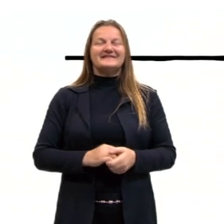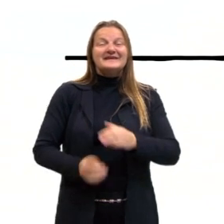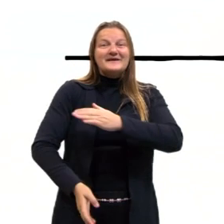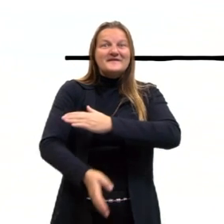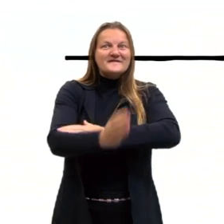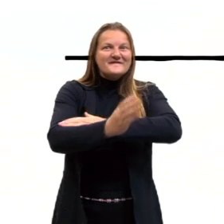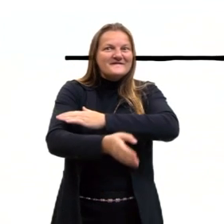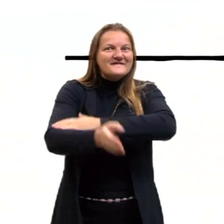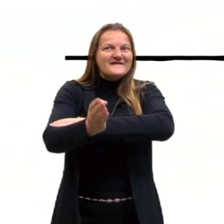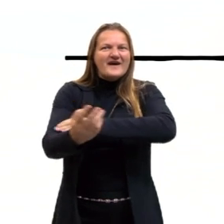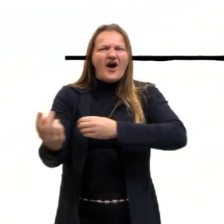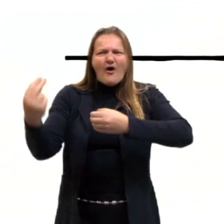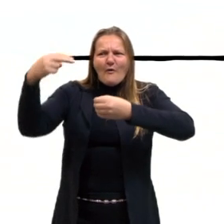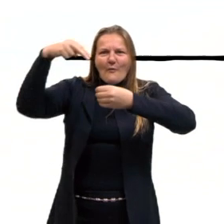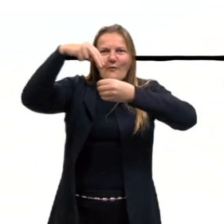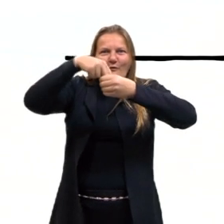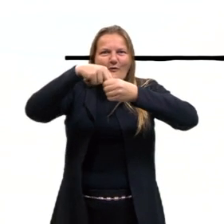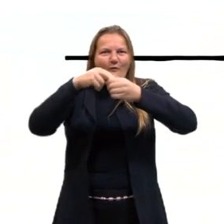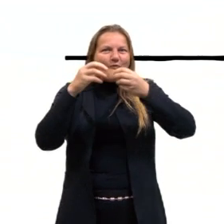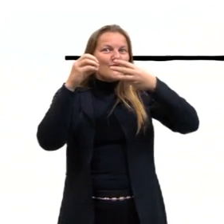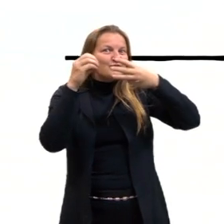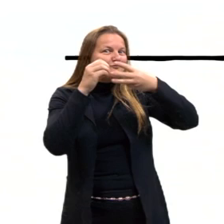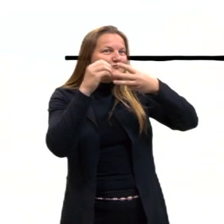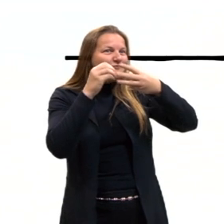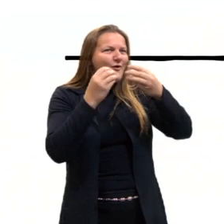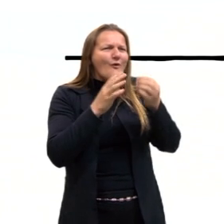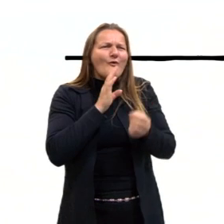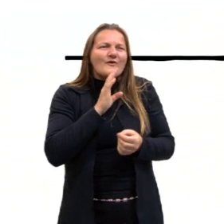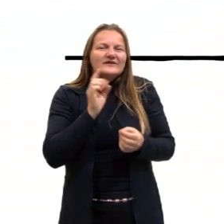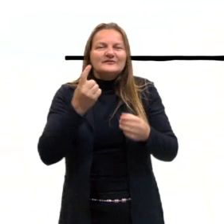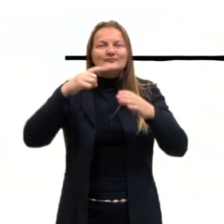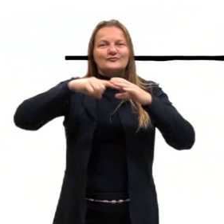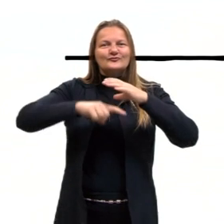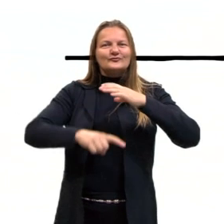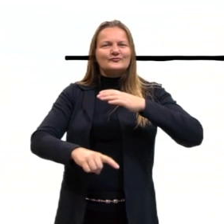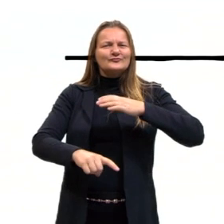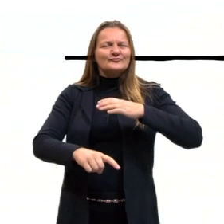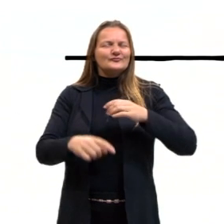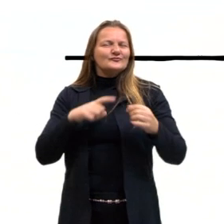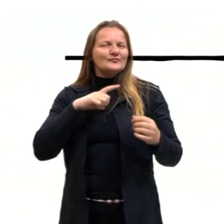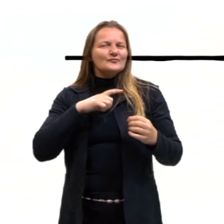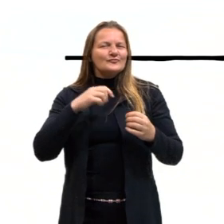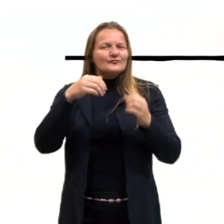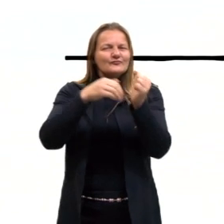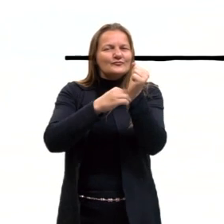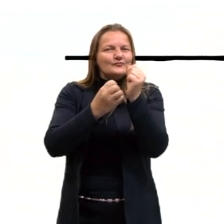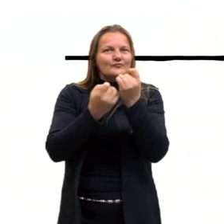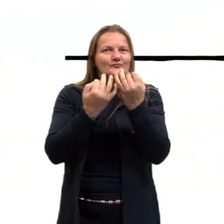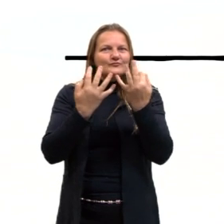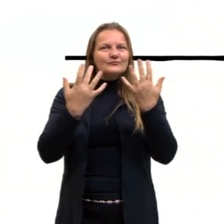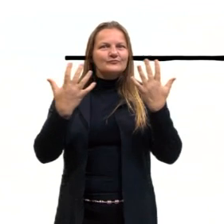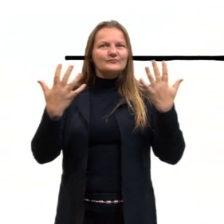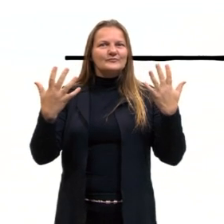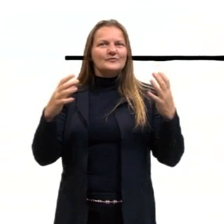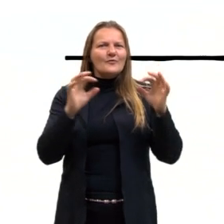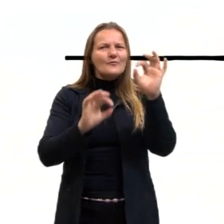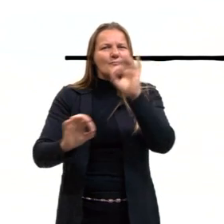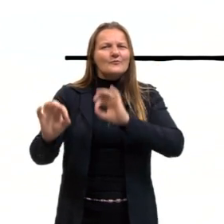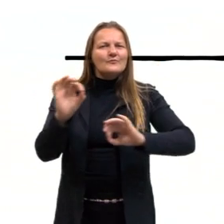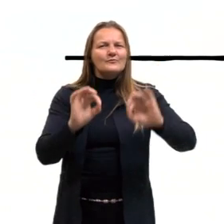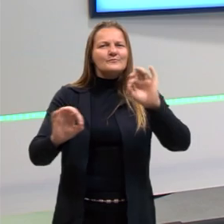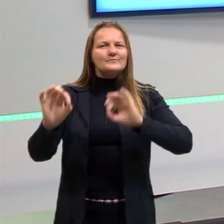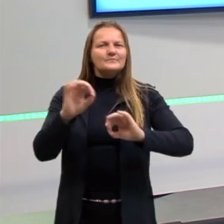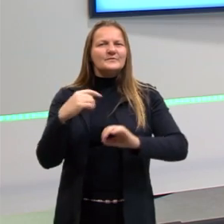ao núcleo da célula na aula de hoje. Vamos conhecer os mistérios que estão reservados, preparados para